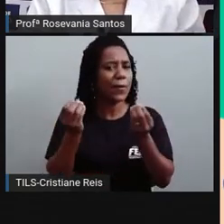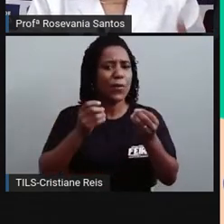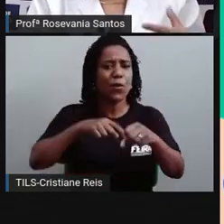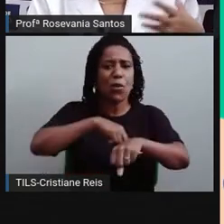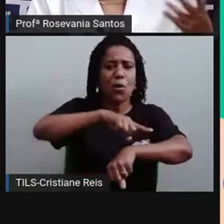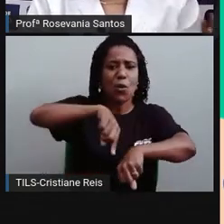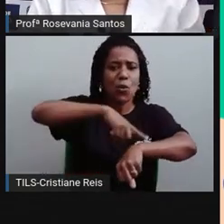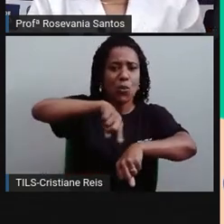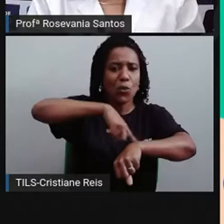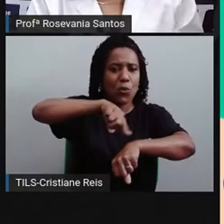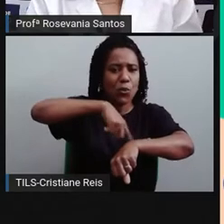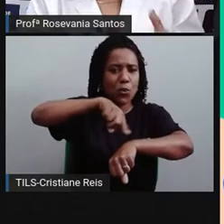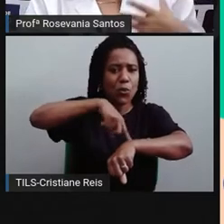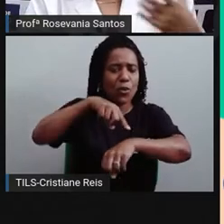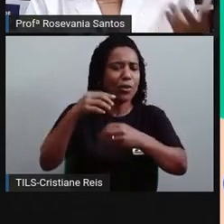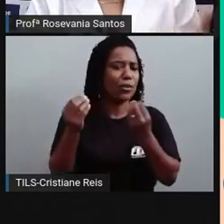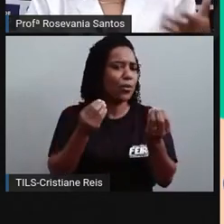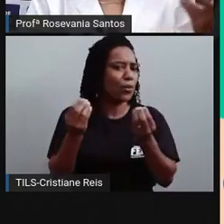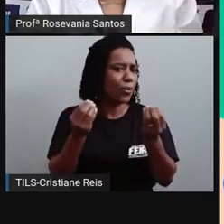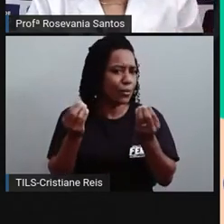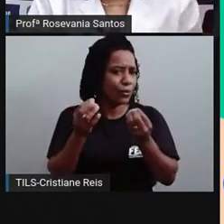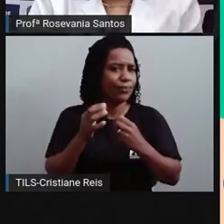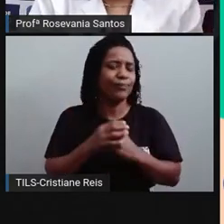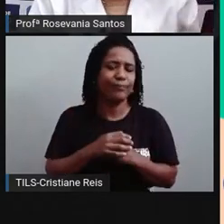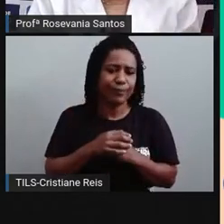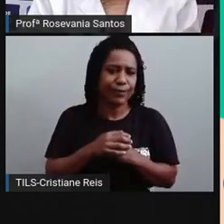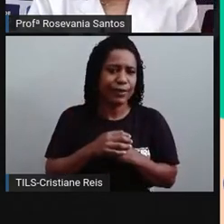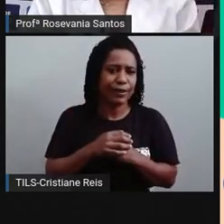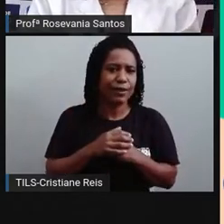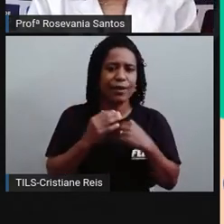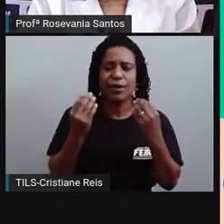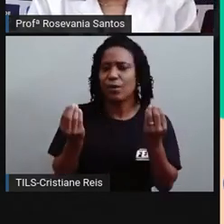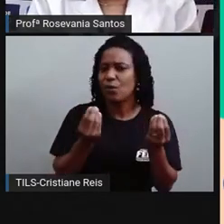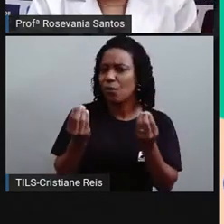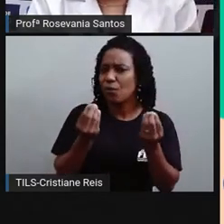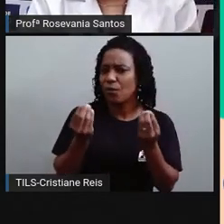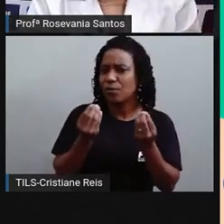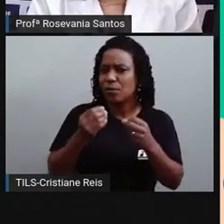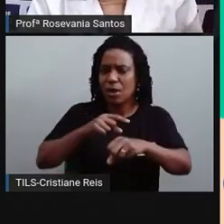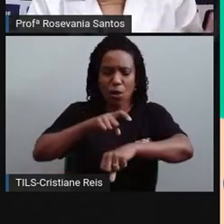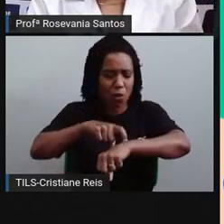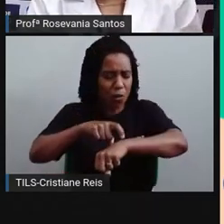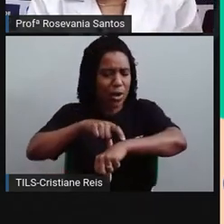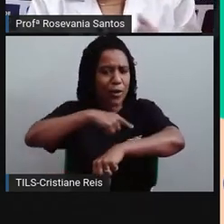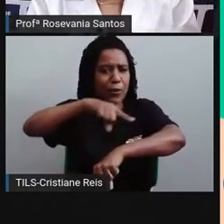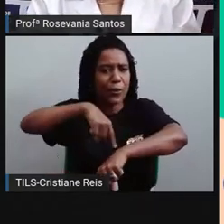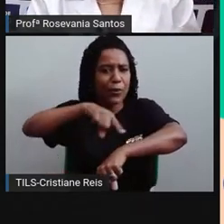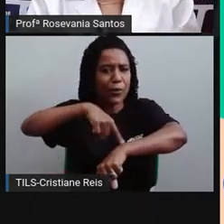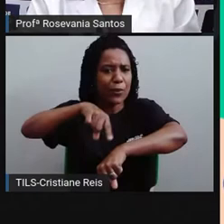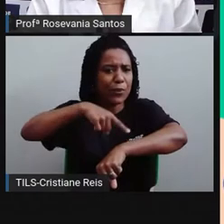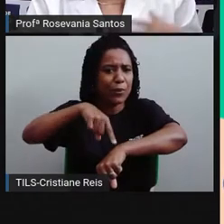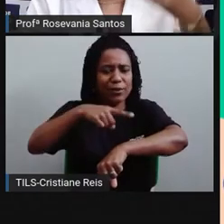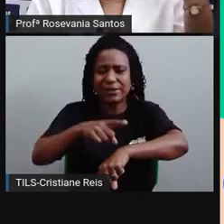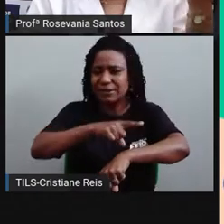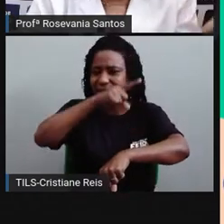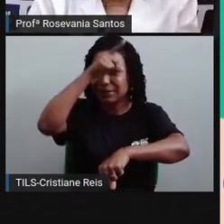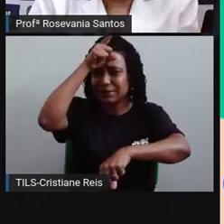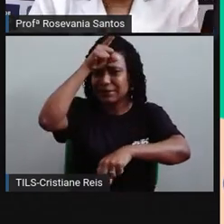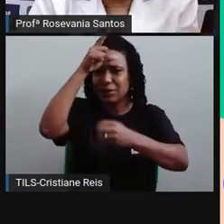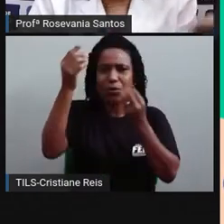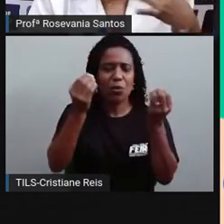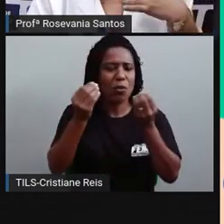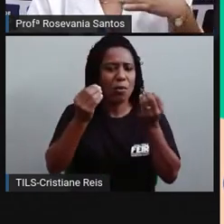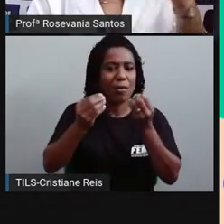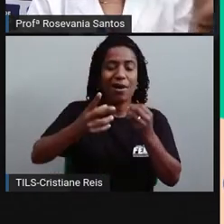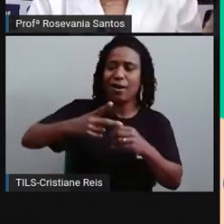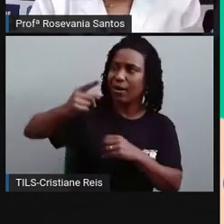gente? O que será que foi feito para que a gente tivesse, né? Essas horas. Vamos tentar ver isso hoje. Como é que era